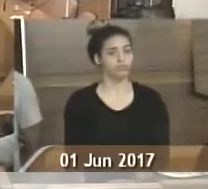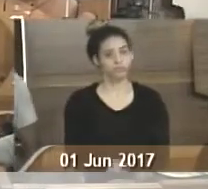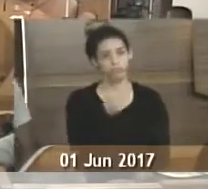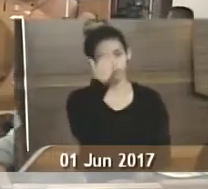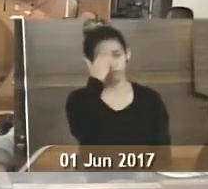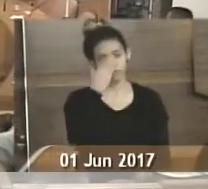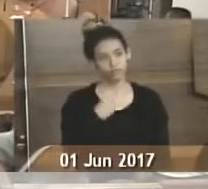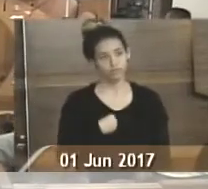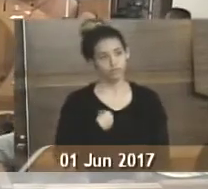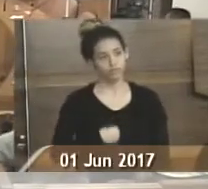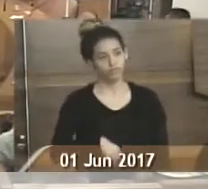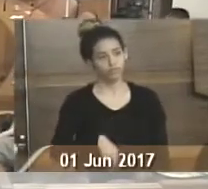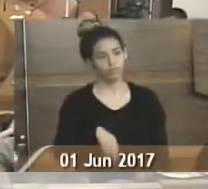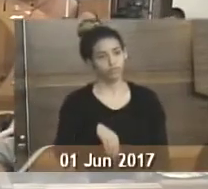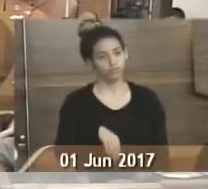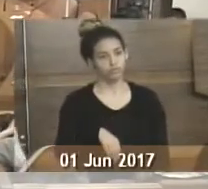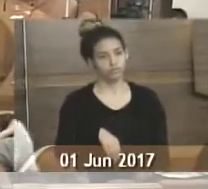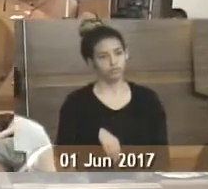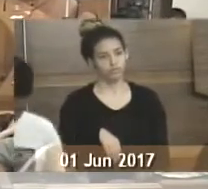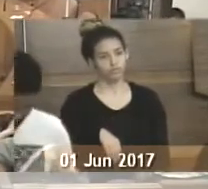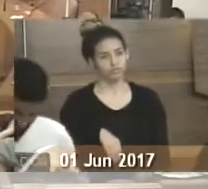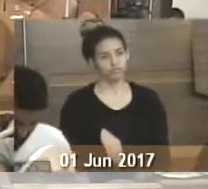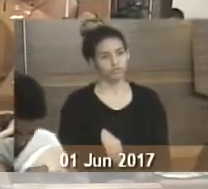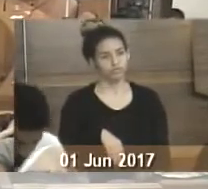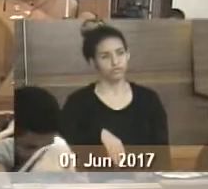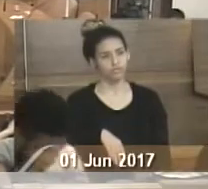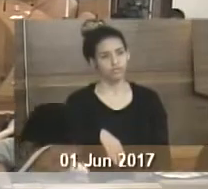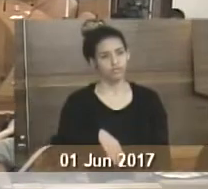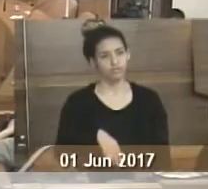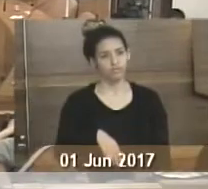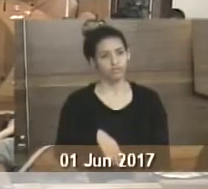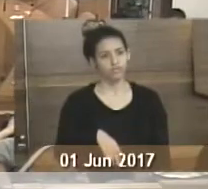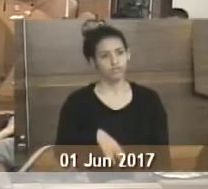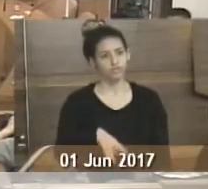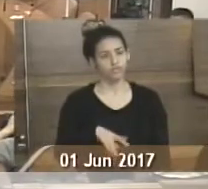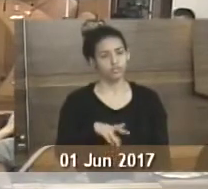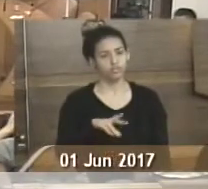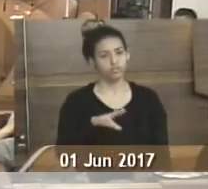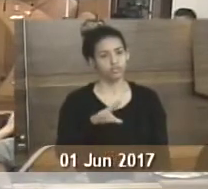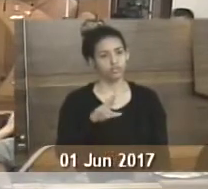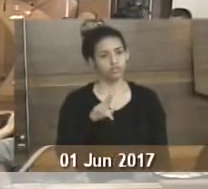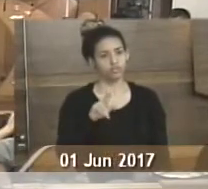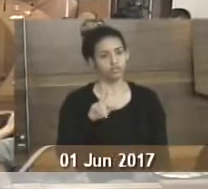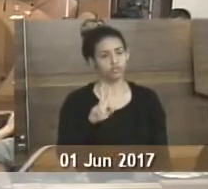Agradecer a presença do Ike Carlone, ex-presidente da Turizangra. Seja bem-vindo também, Ike.